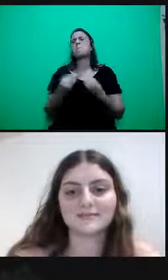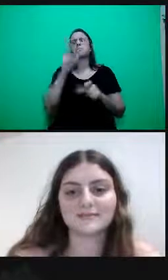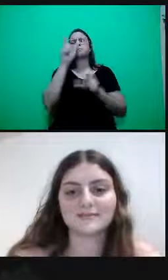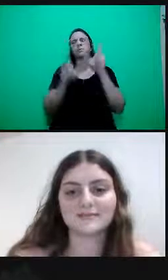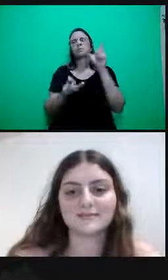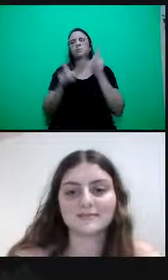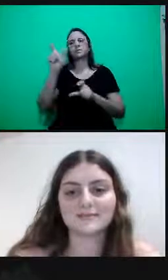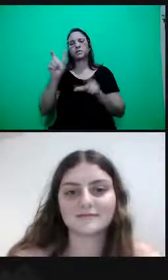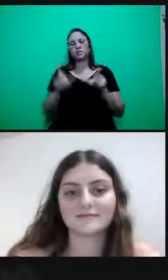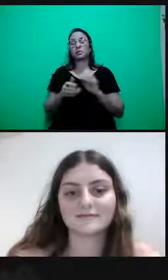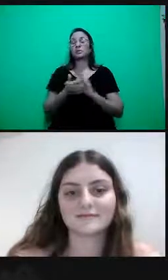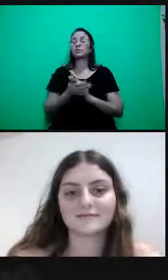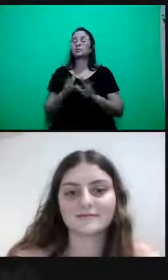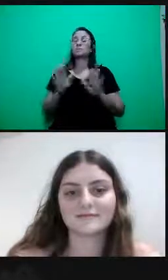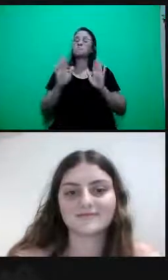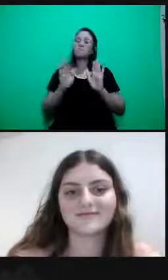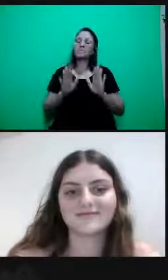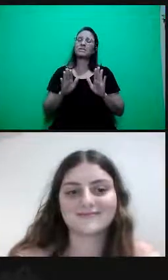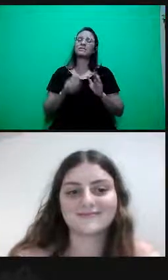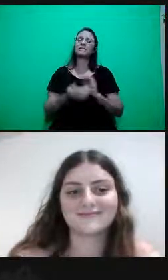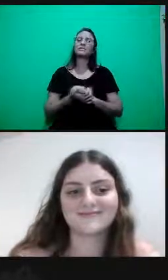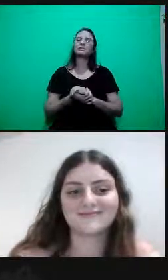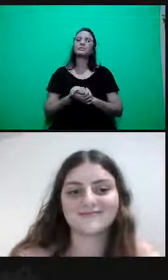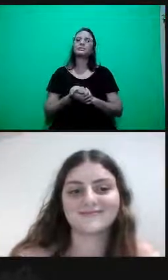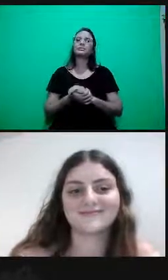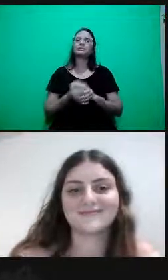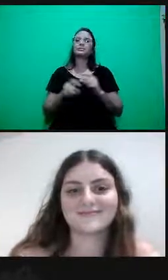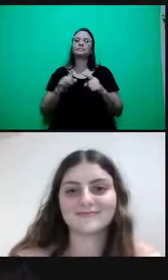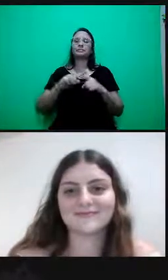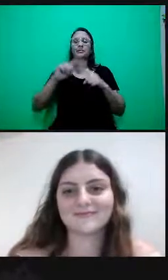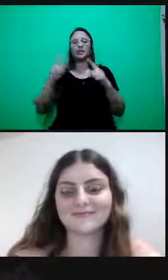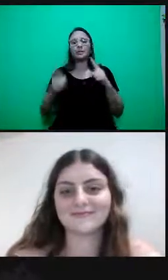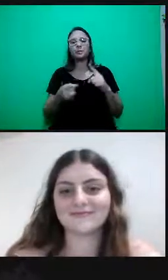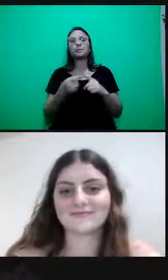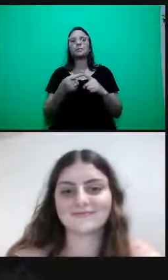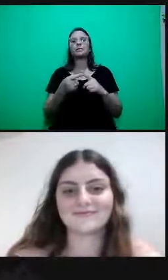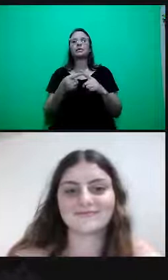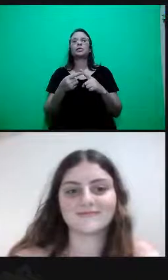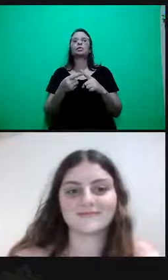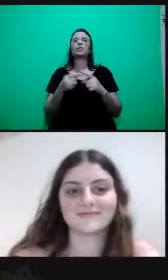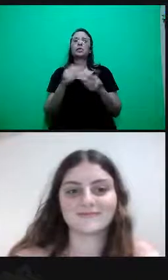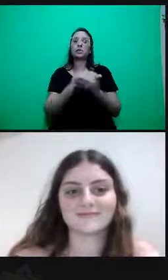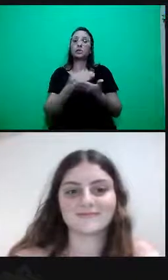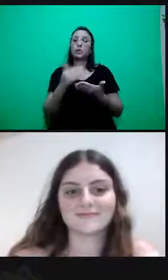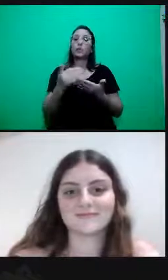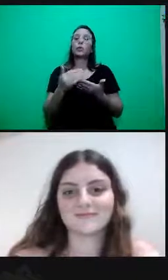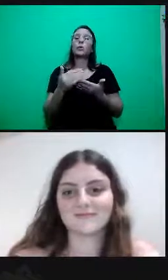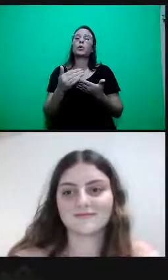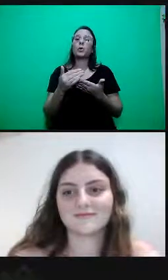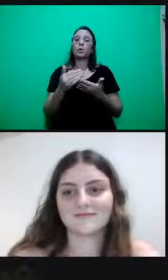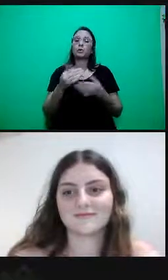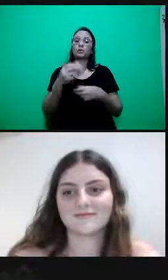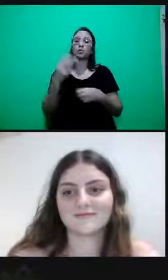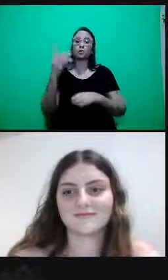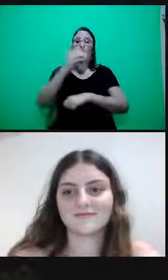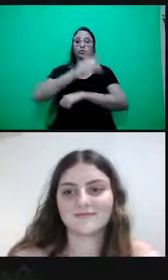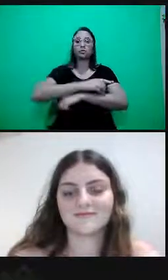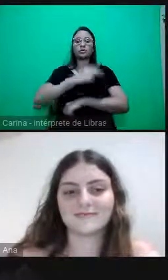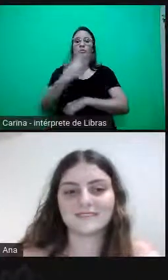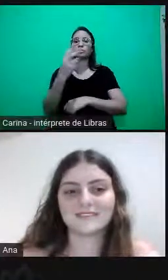mas vamos lá, o primeiro circuito diversifica Campo Sertão começou no dia 28 de outubro de 2020,